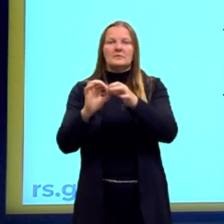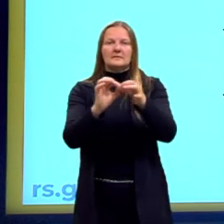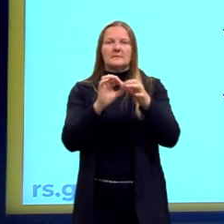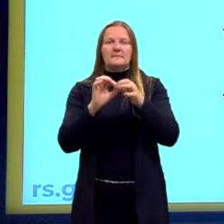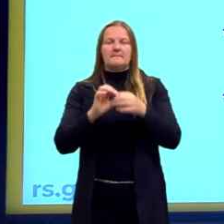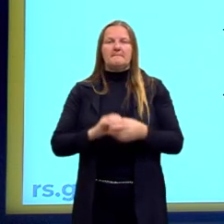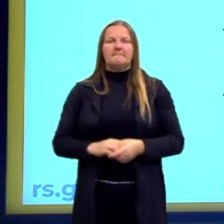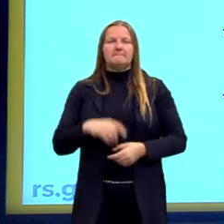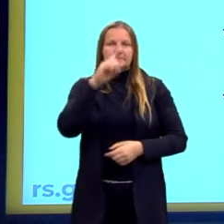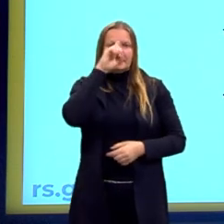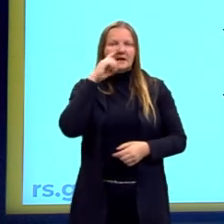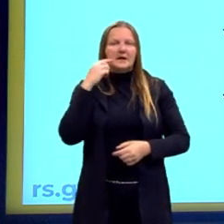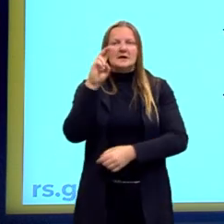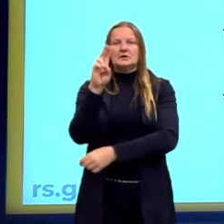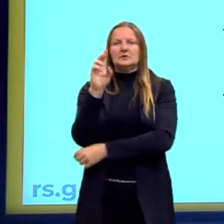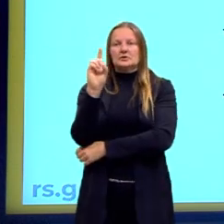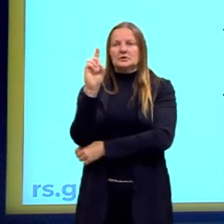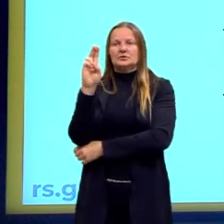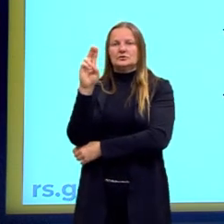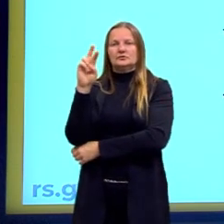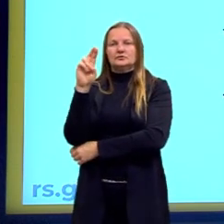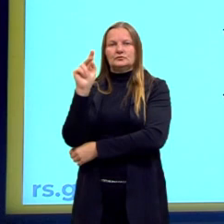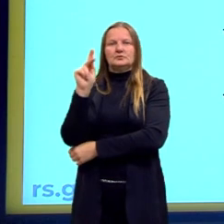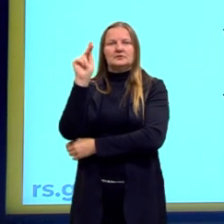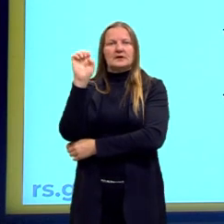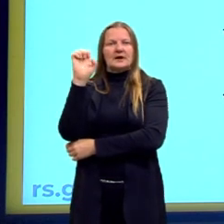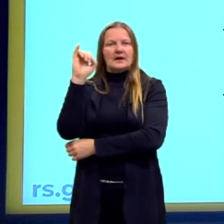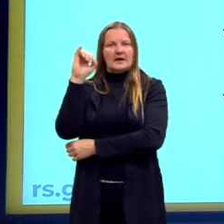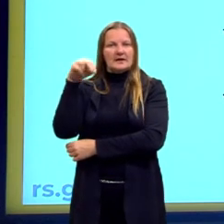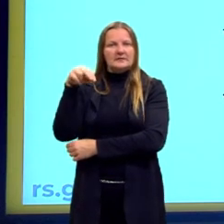Turma, ele também defende o seguinte, olha só.